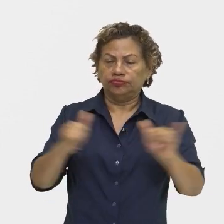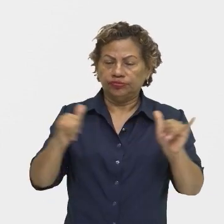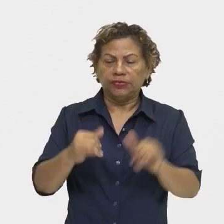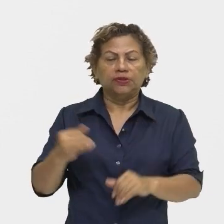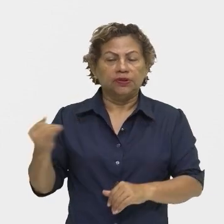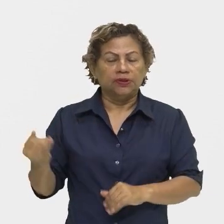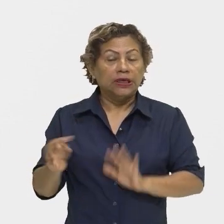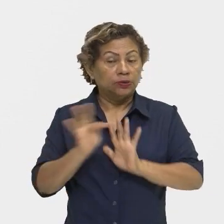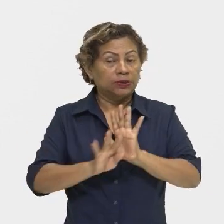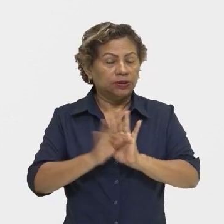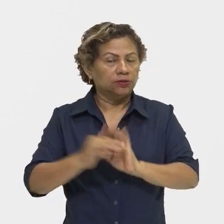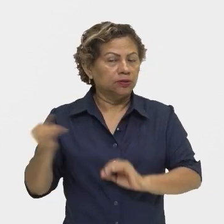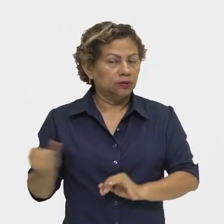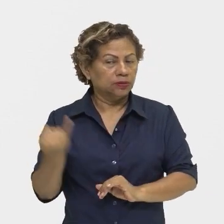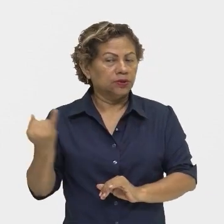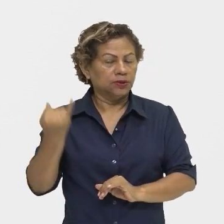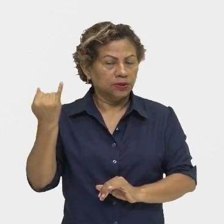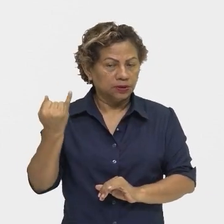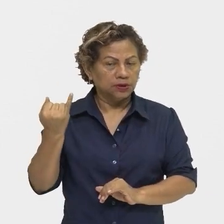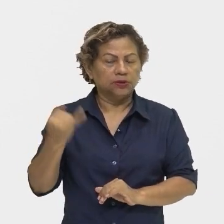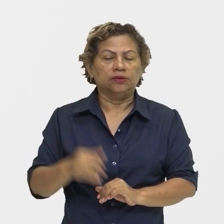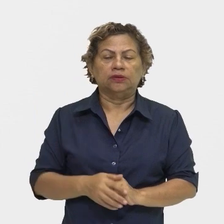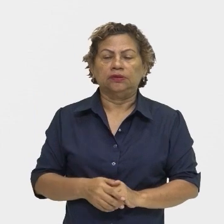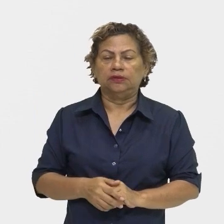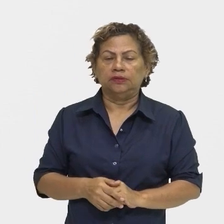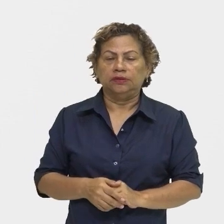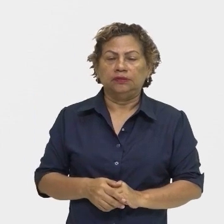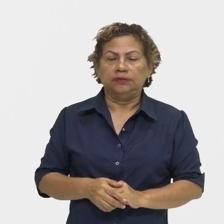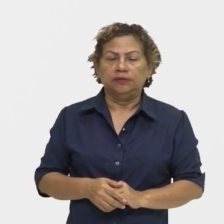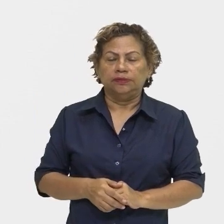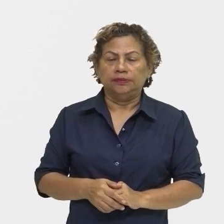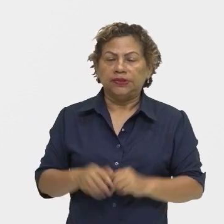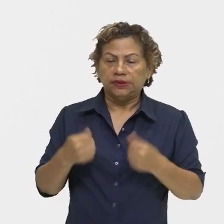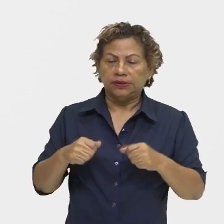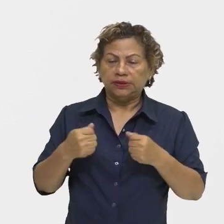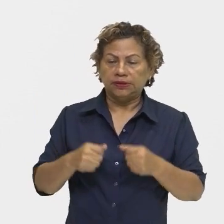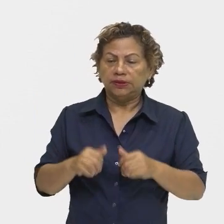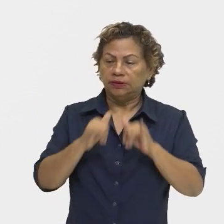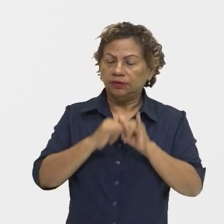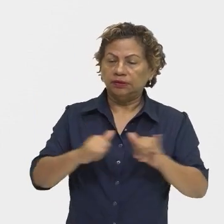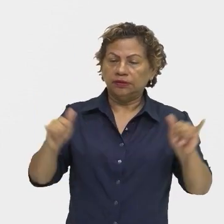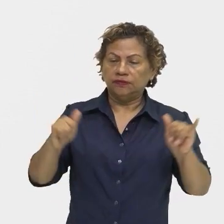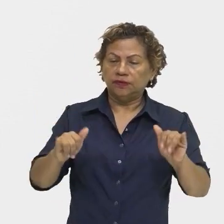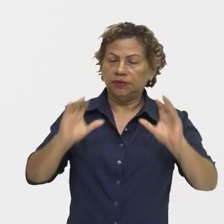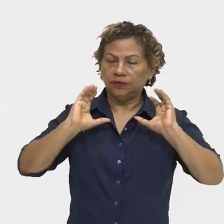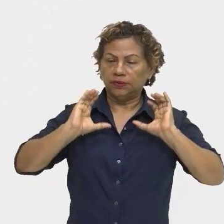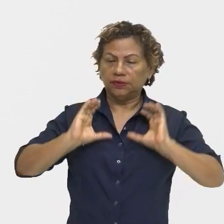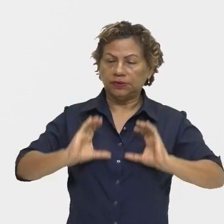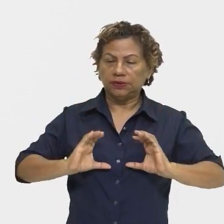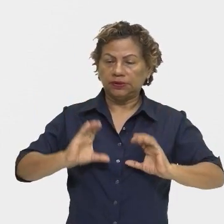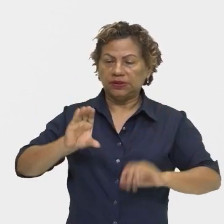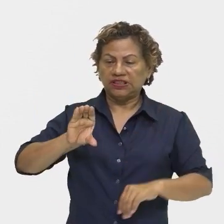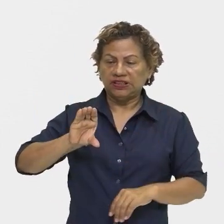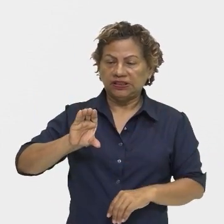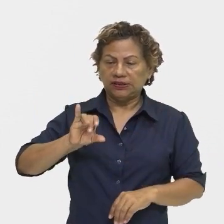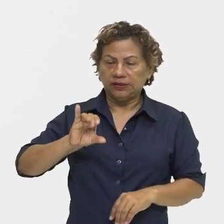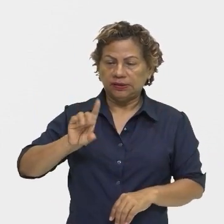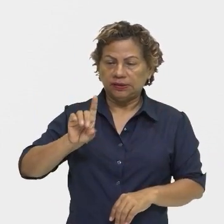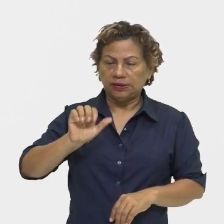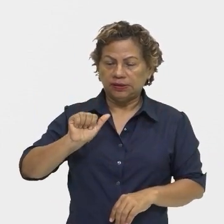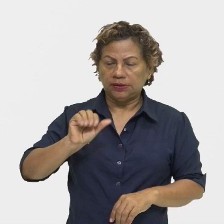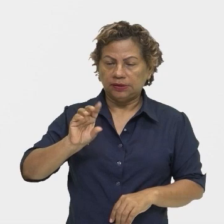que ela tem que estar informando aos cidadãos de uma determinada sociedade. Então, portanto, a gente precisa